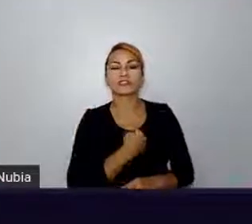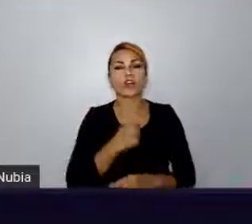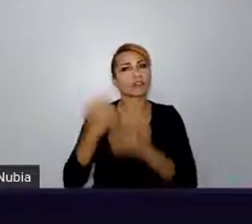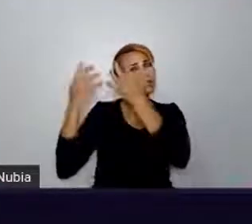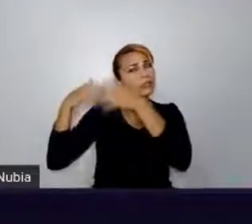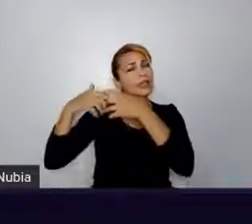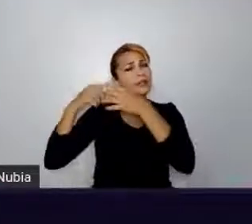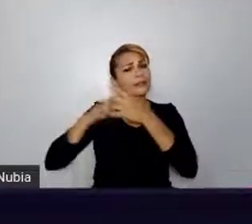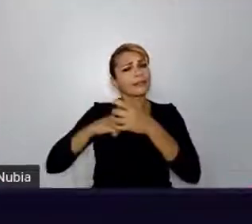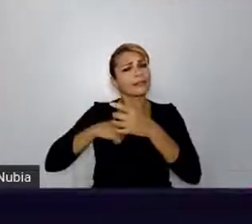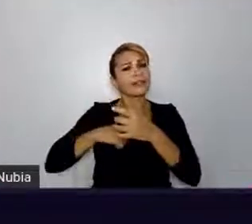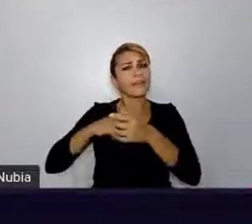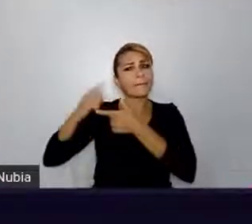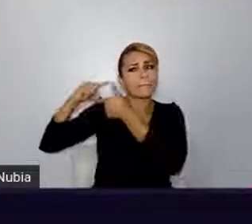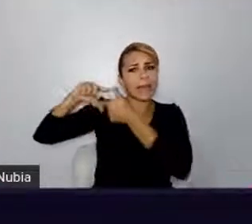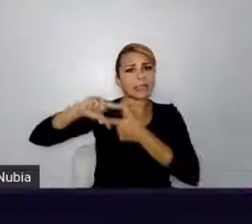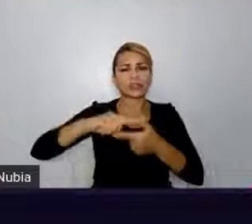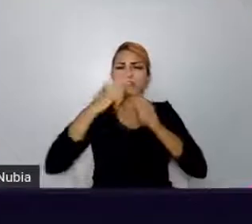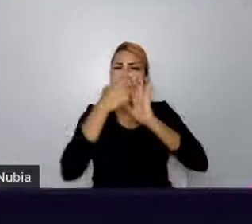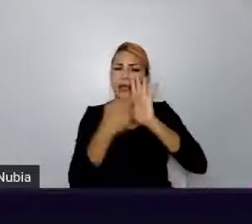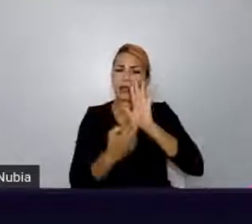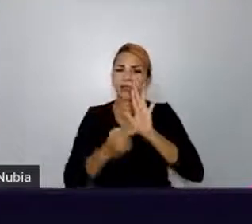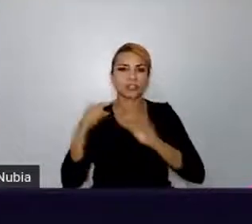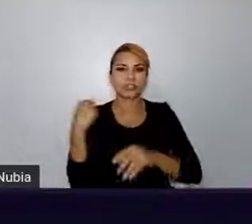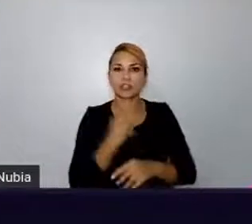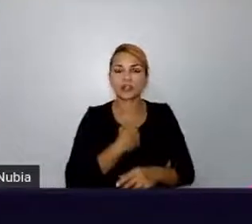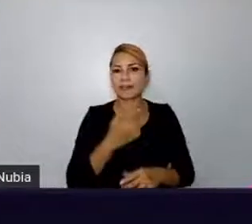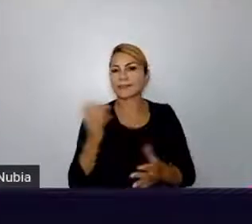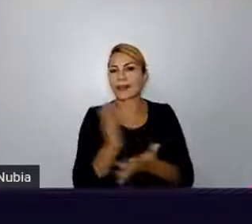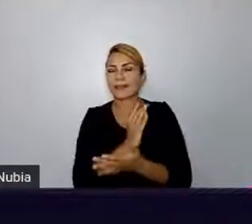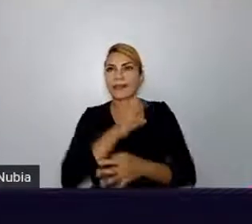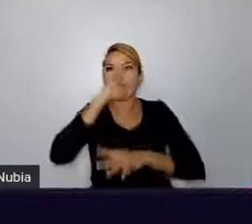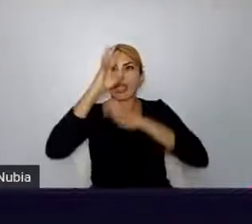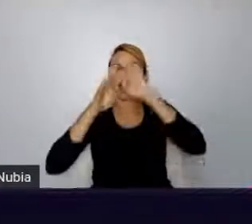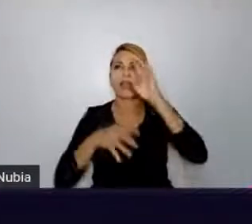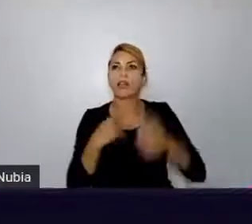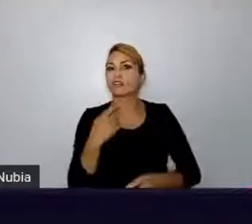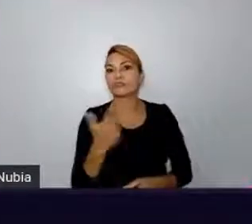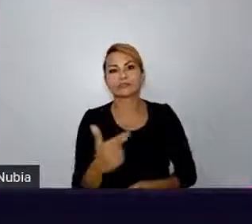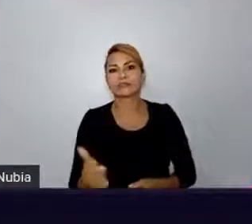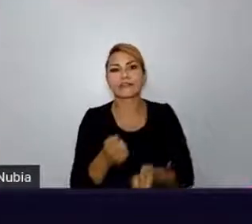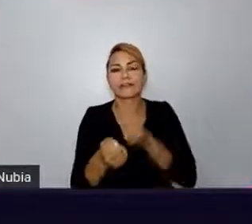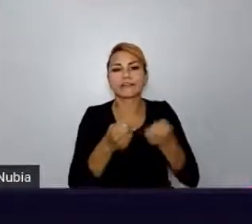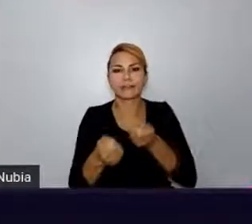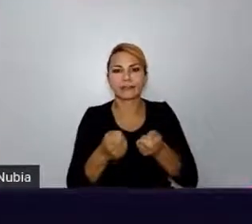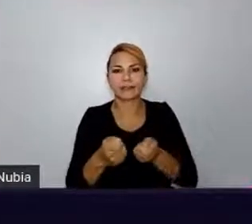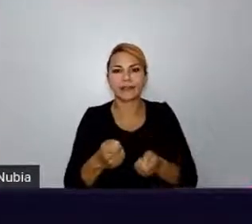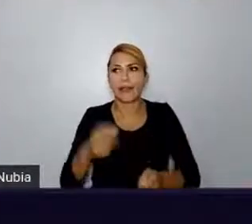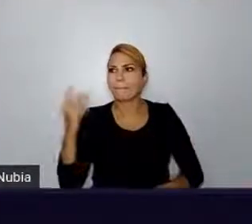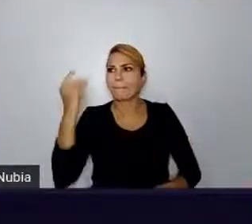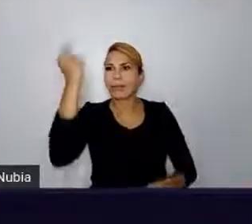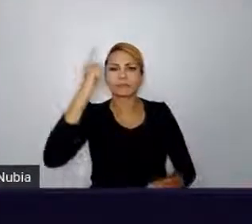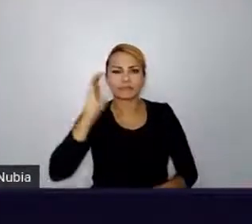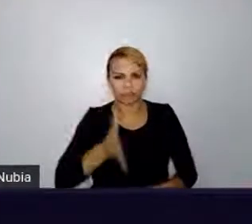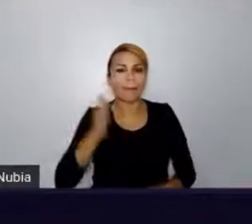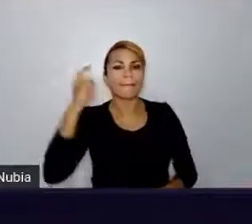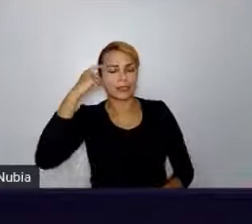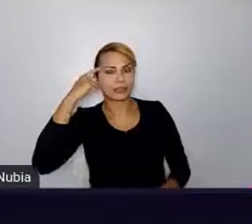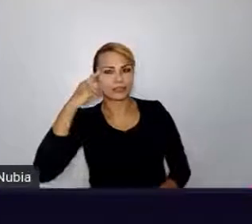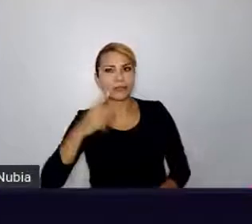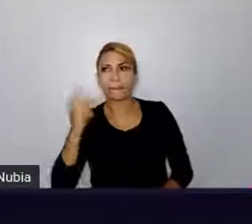controle. Sei lá, em questão de milissegundos, a gente, sem querer, já pensou. E quando a gente pergunta, a gente está realmente,